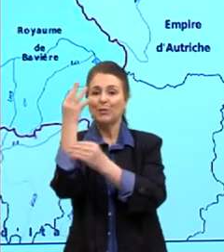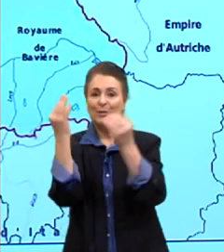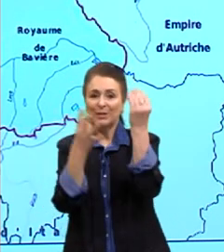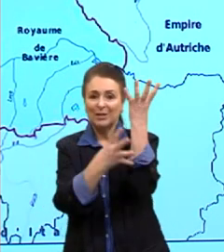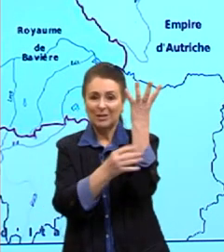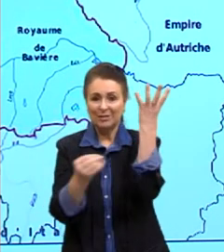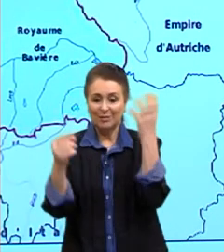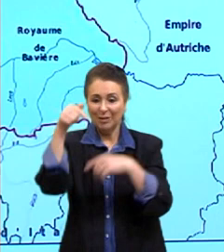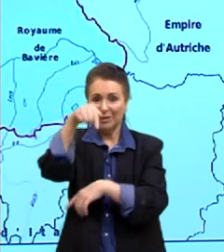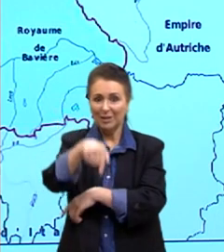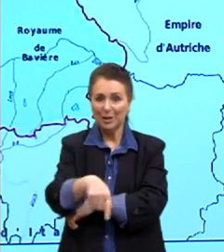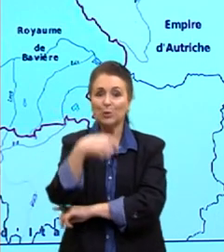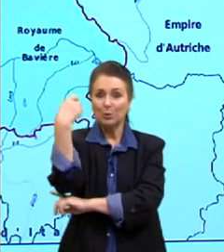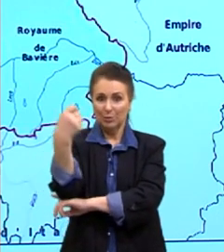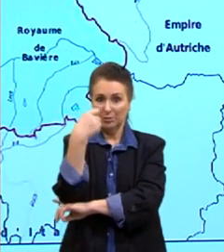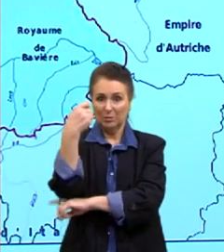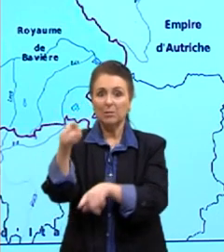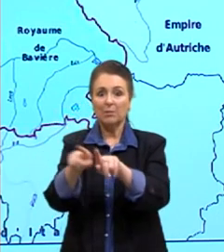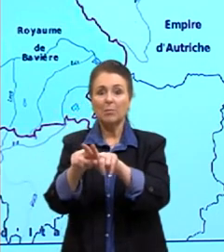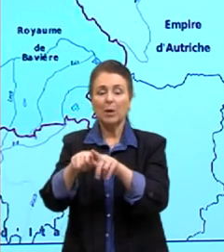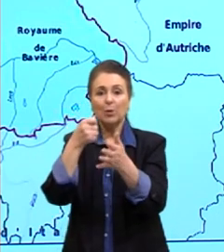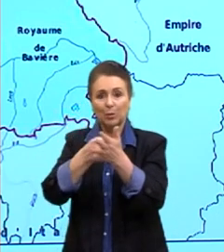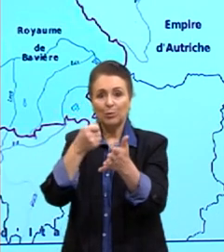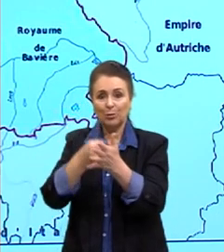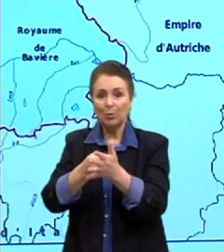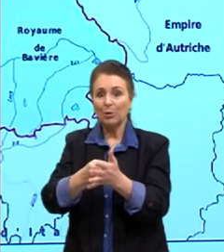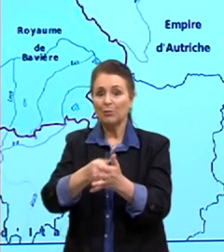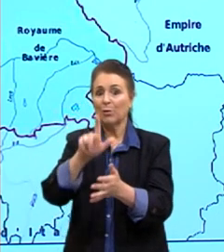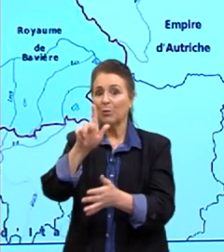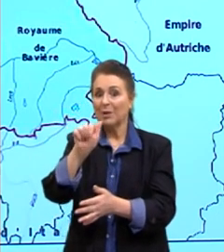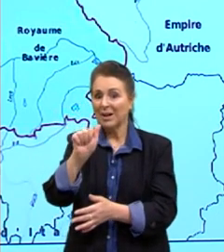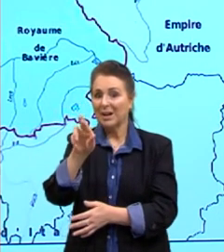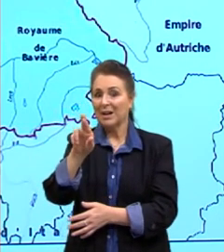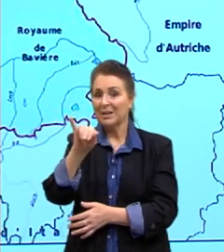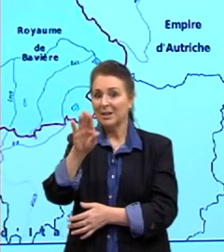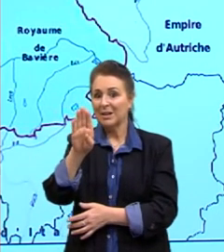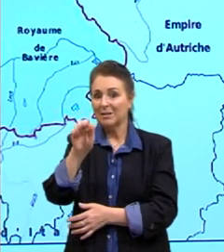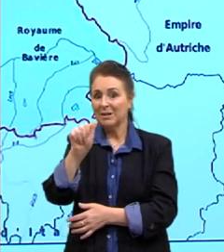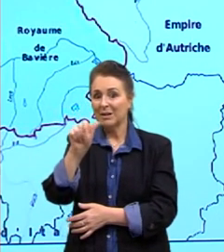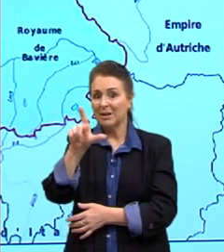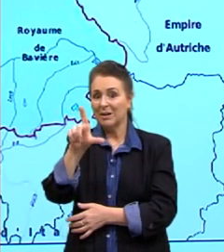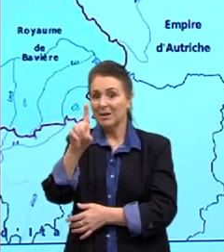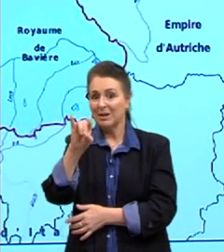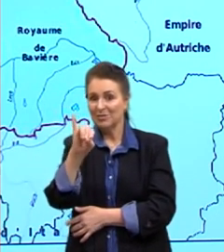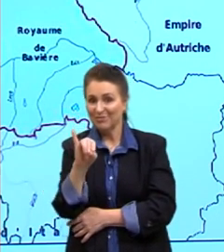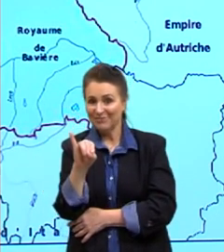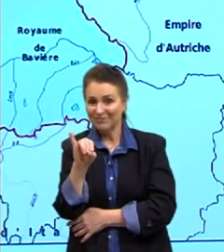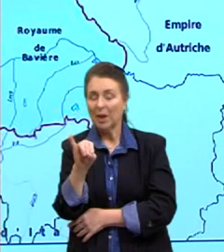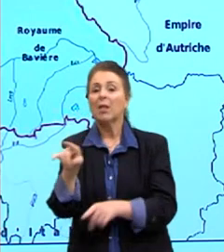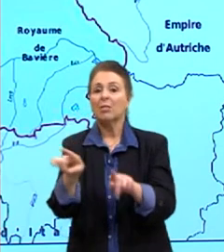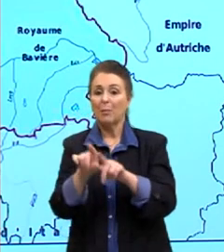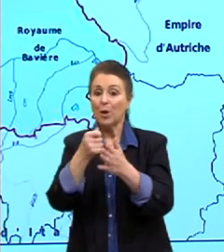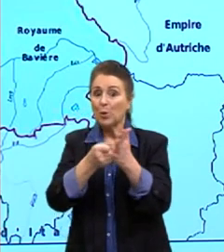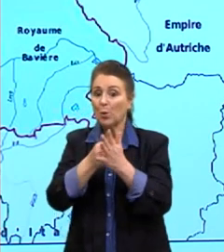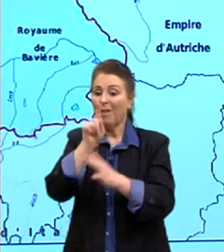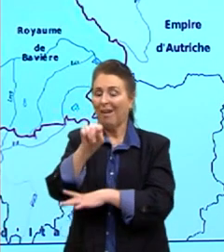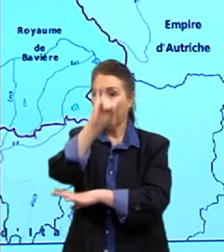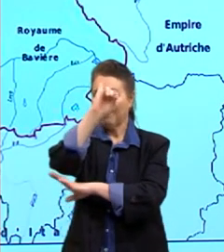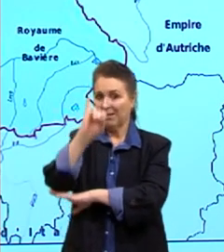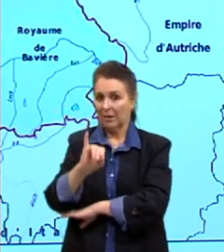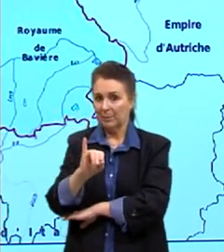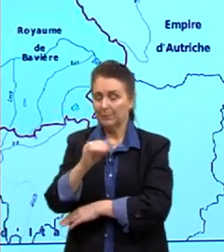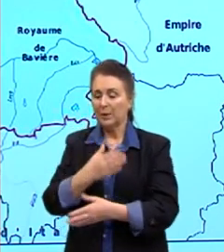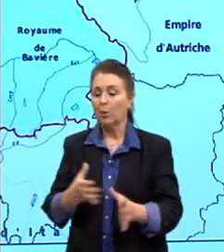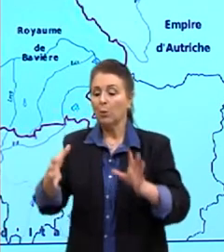lutou pela unificação italiana, que foi Garibaldi. E essa unificação italiana